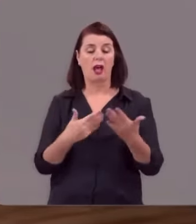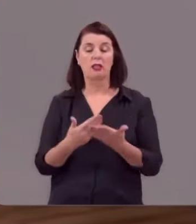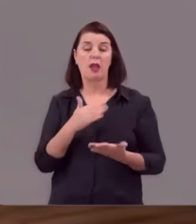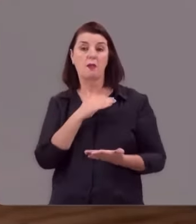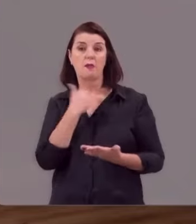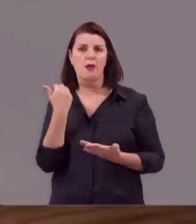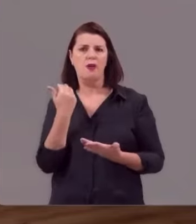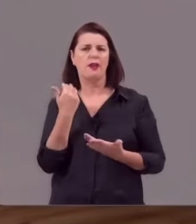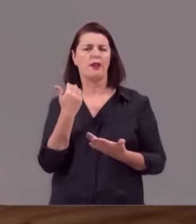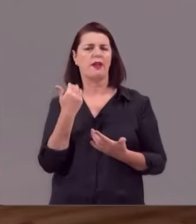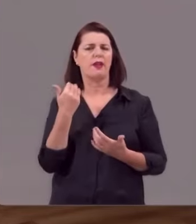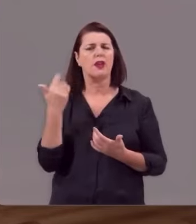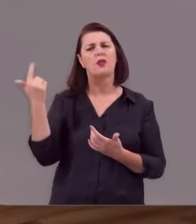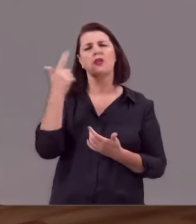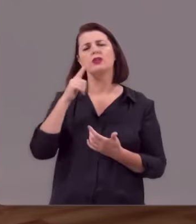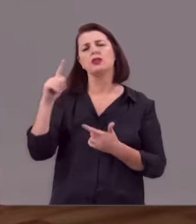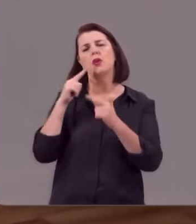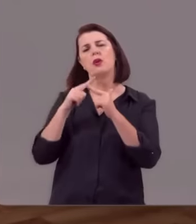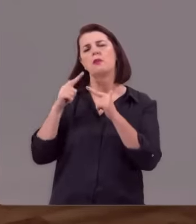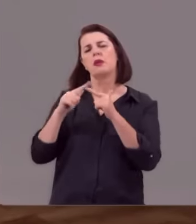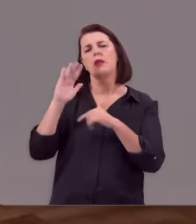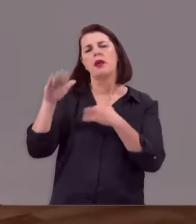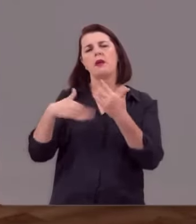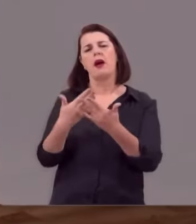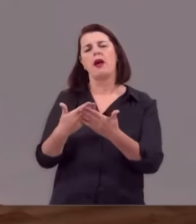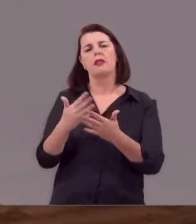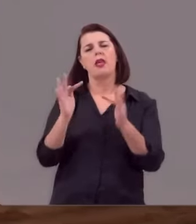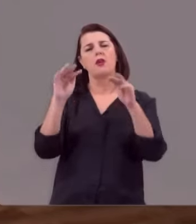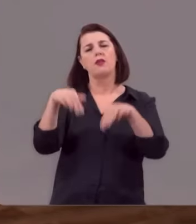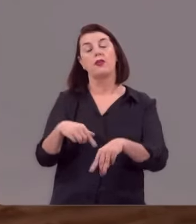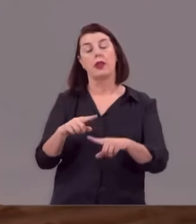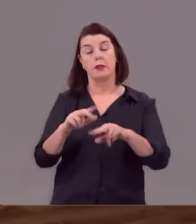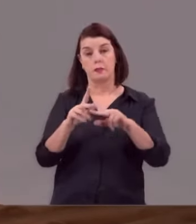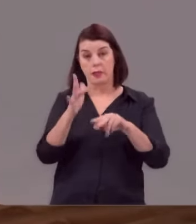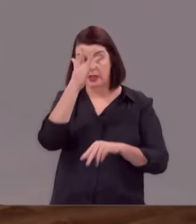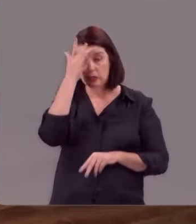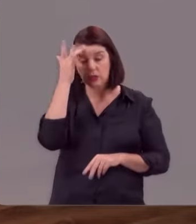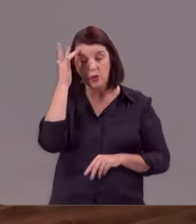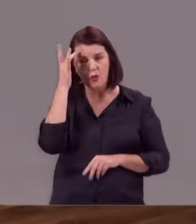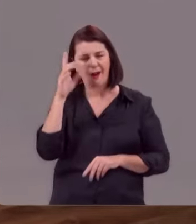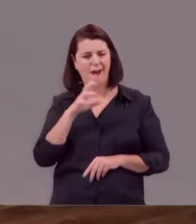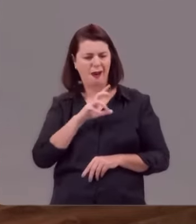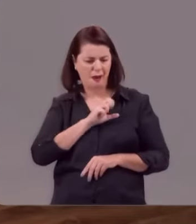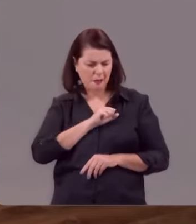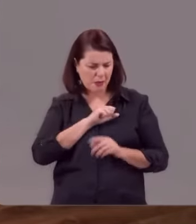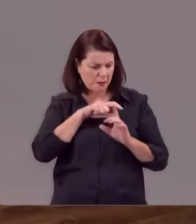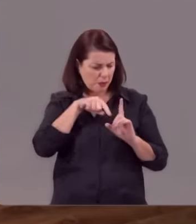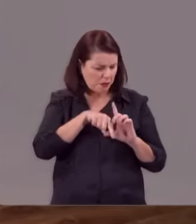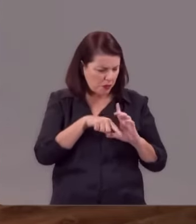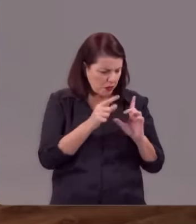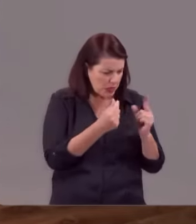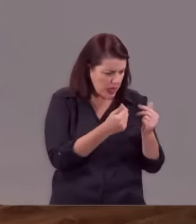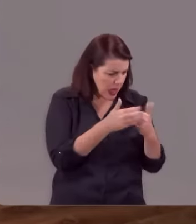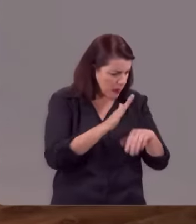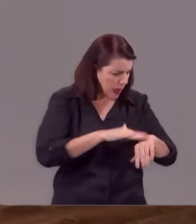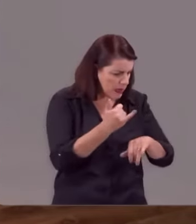é um problema que transcende para a eternidade. Porque aqueles que amam o dinheiro não podem amar a Deus. E se